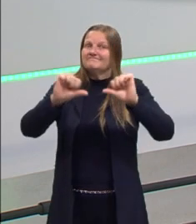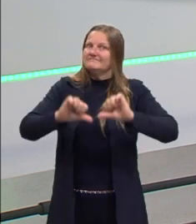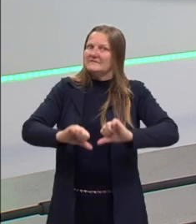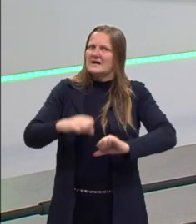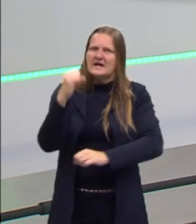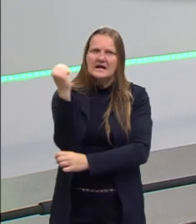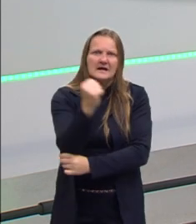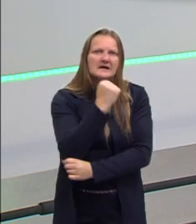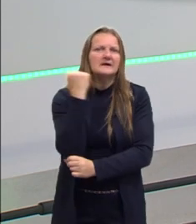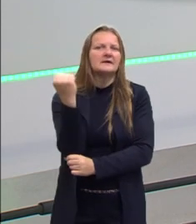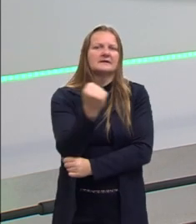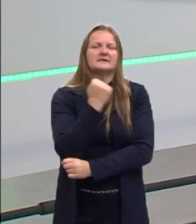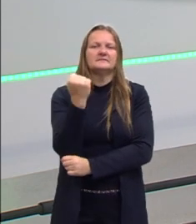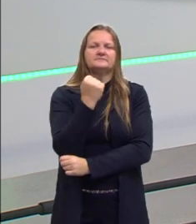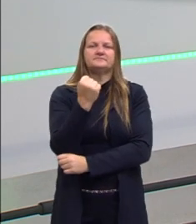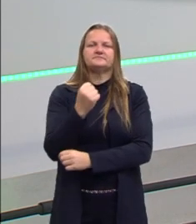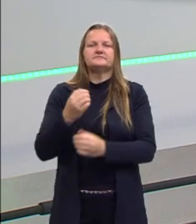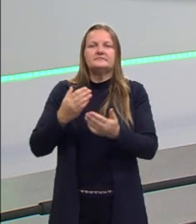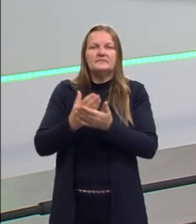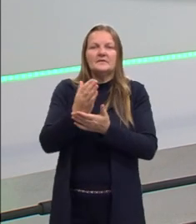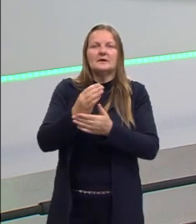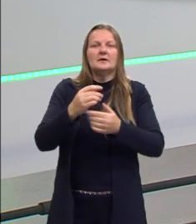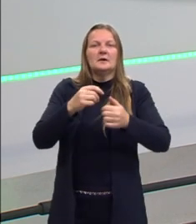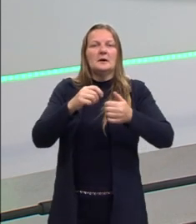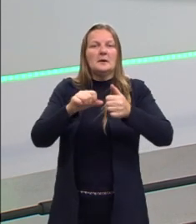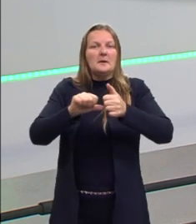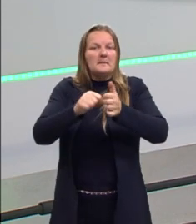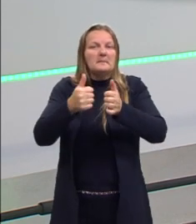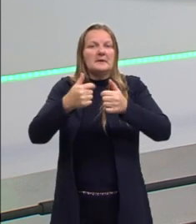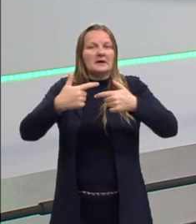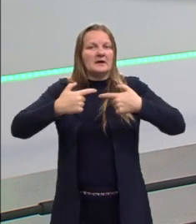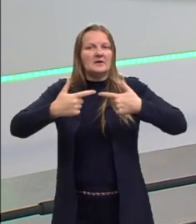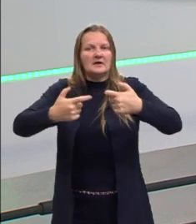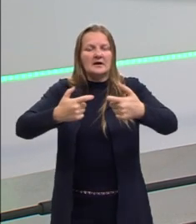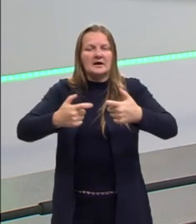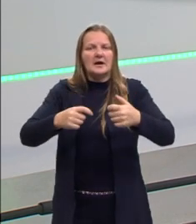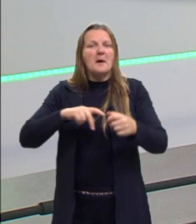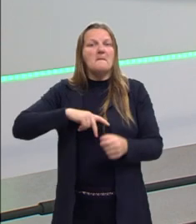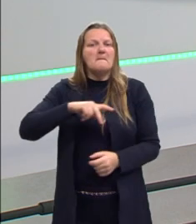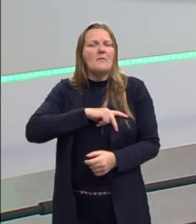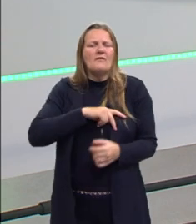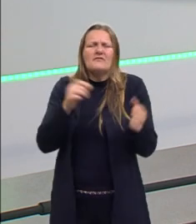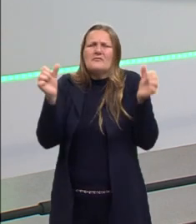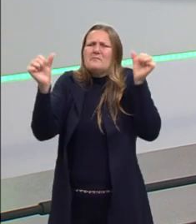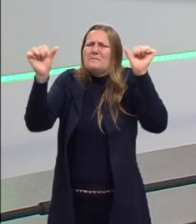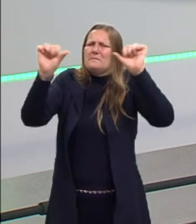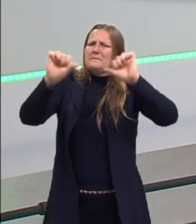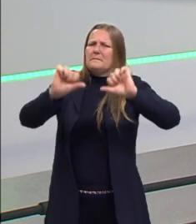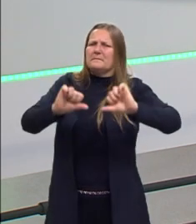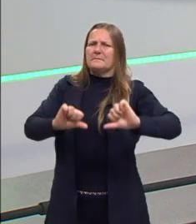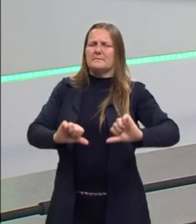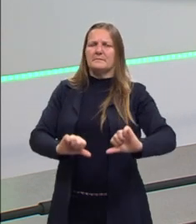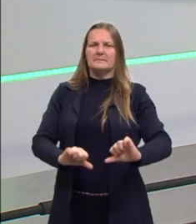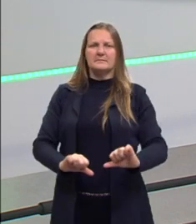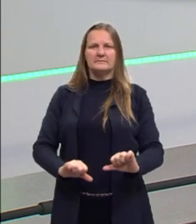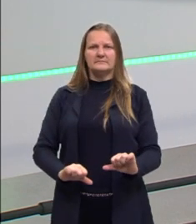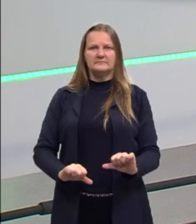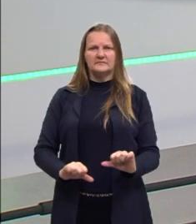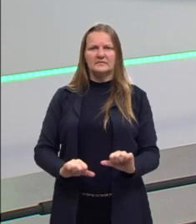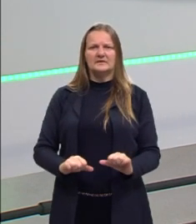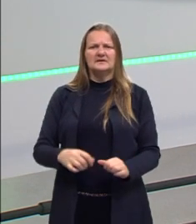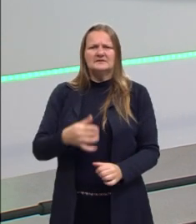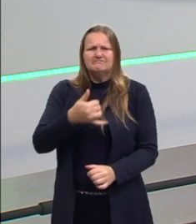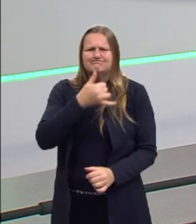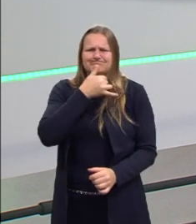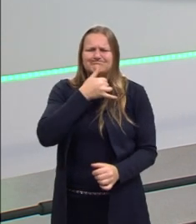1914, com a entrada na Primeira Guerra, a população começa a viver uma situação muito pior e fica muito mais descontente,